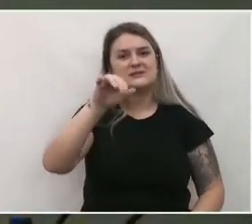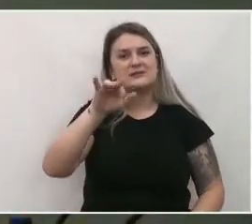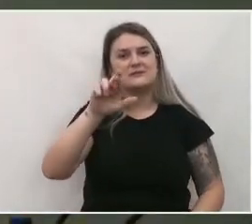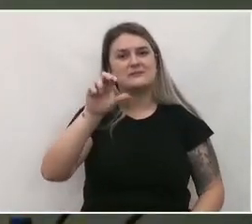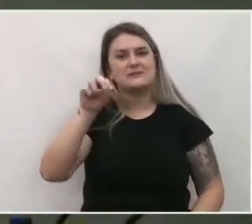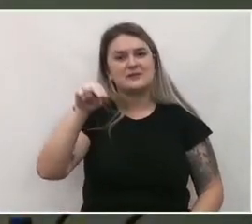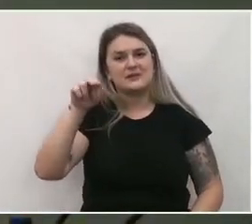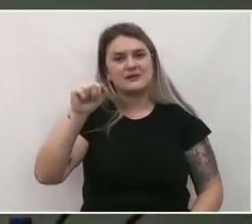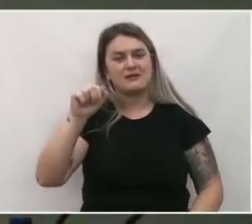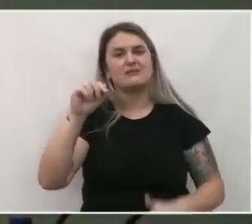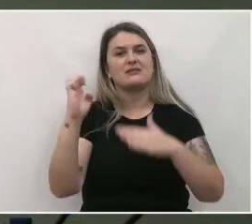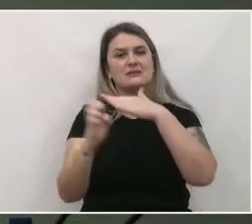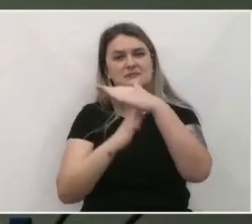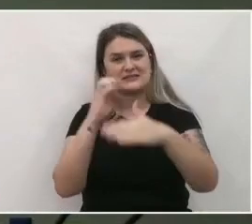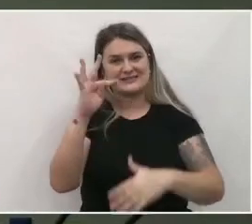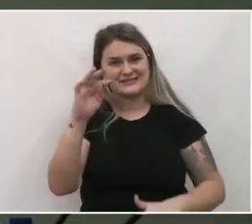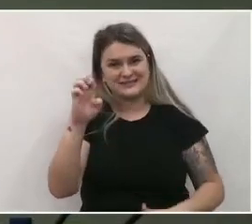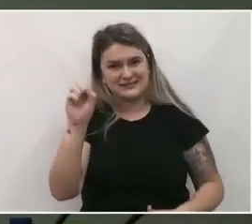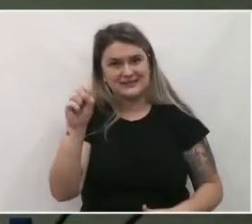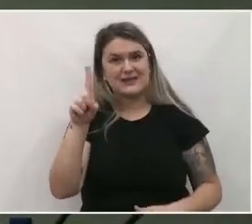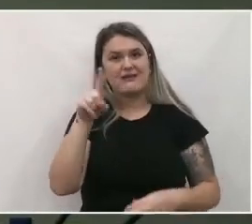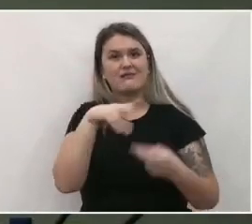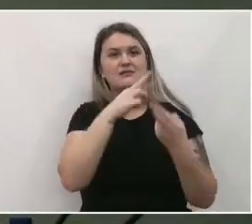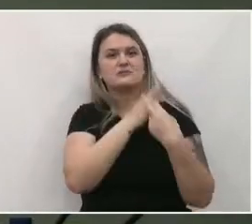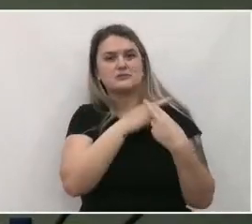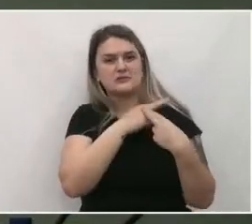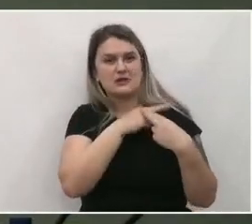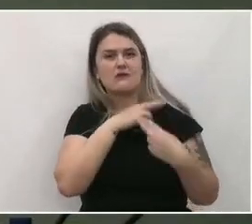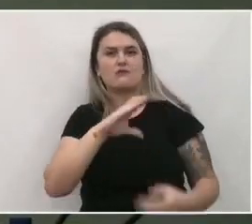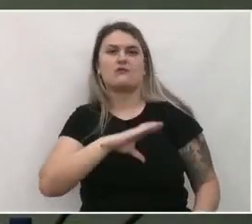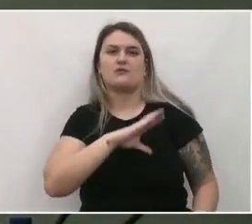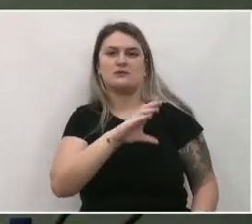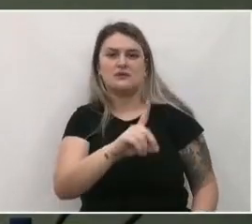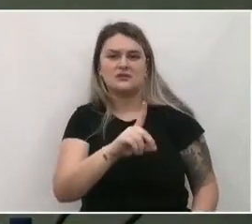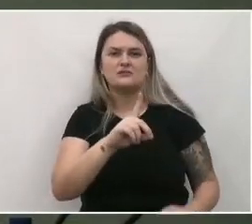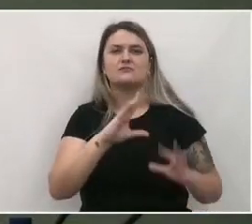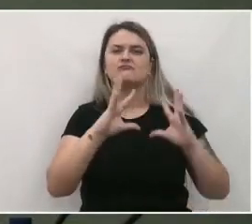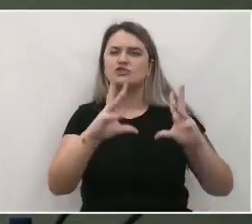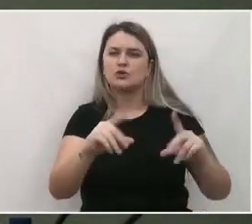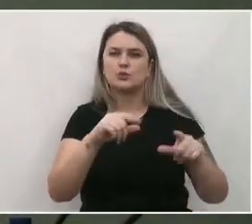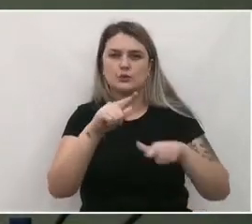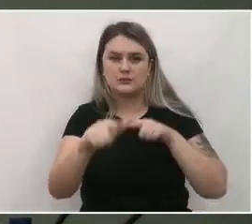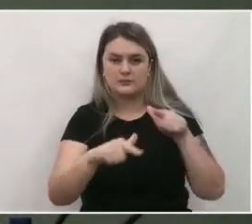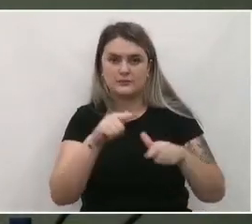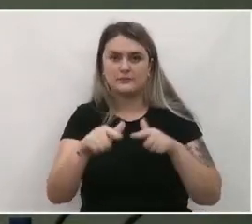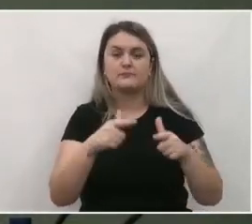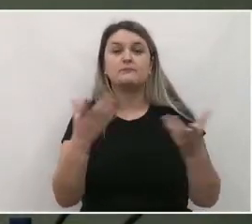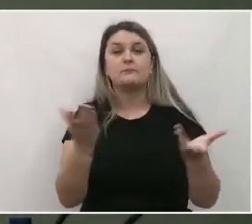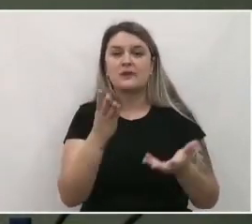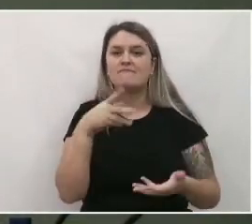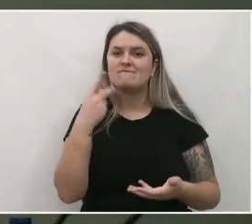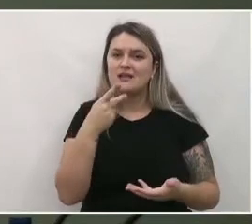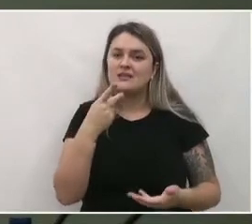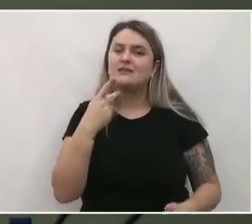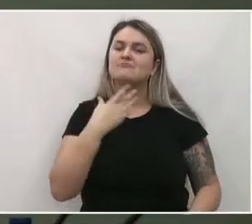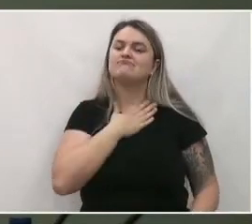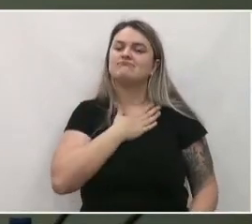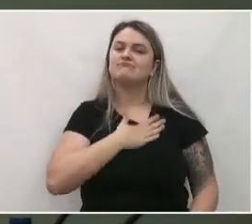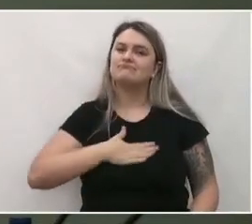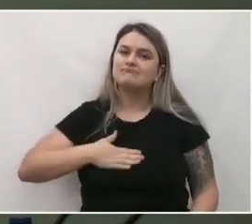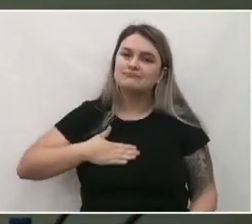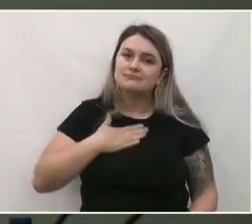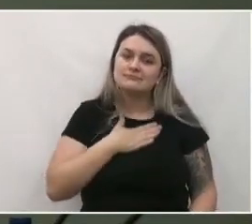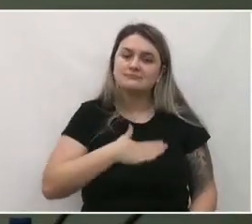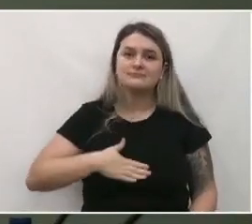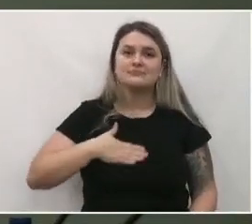da empresa Tese, a responsável coordenadora geral do trabalho. e quero dizer que é uma grande satisfação nós